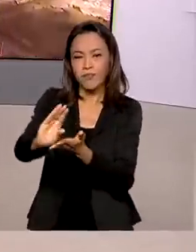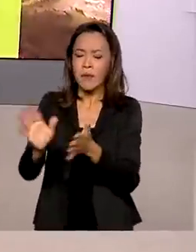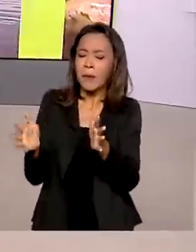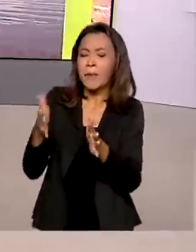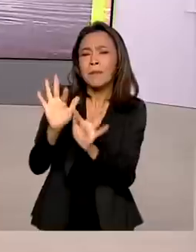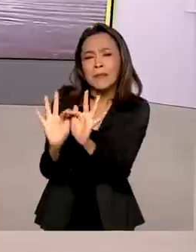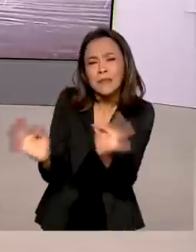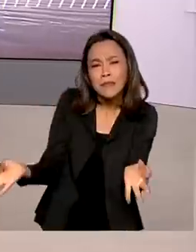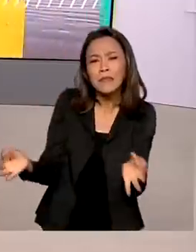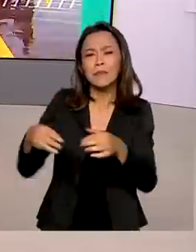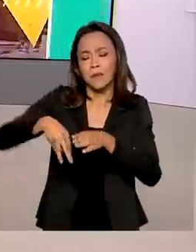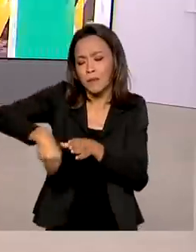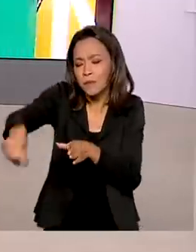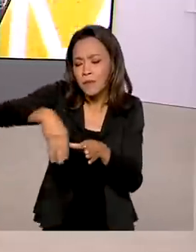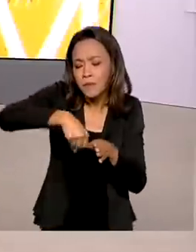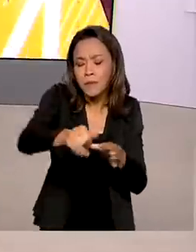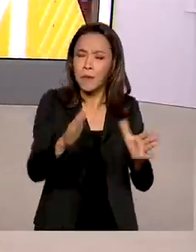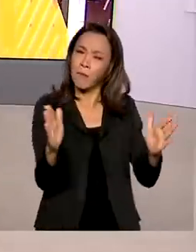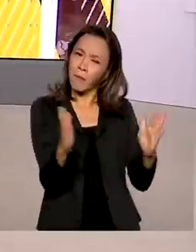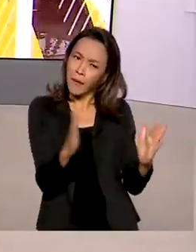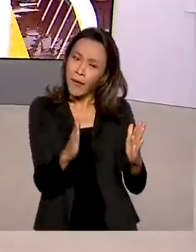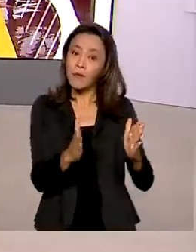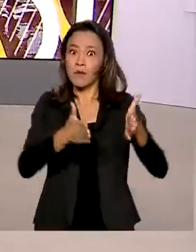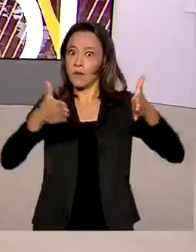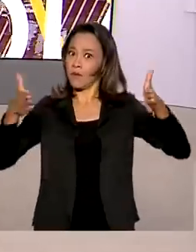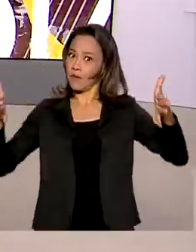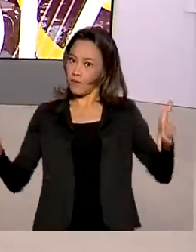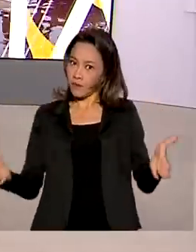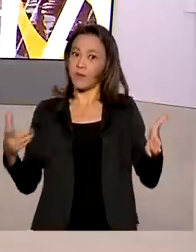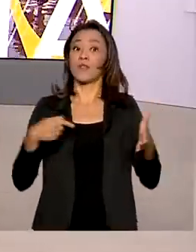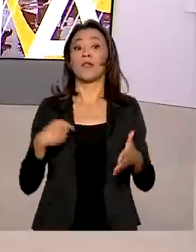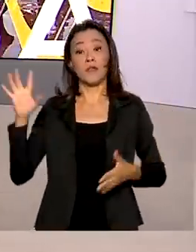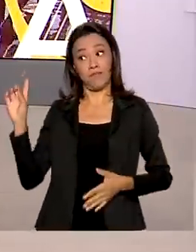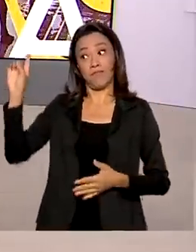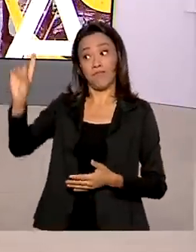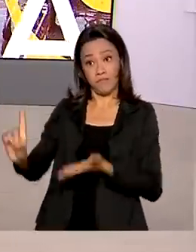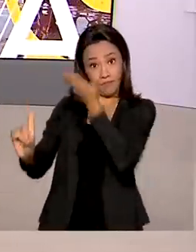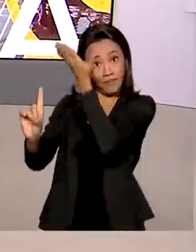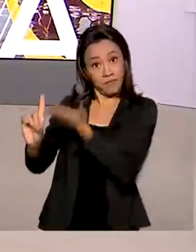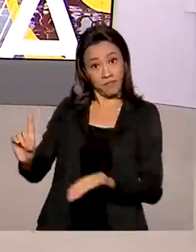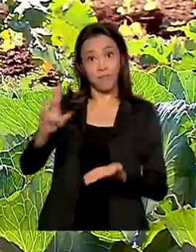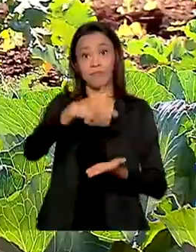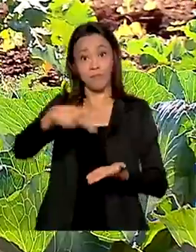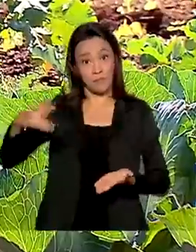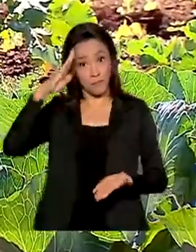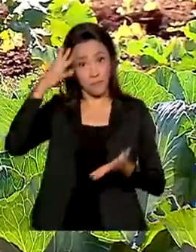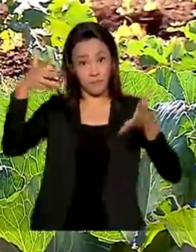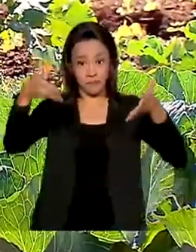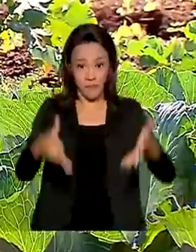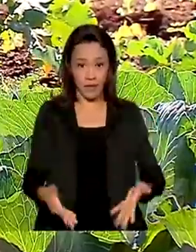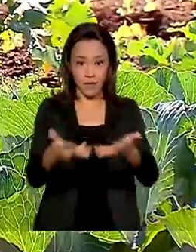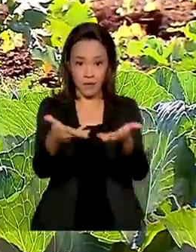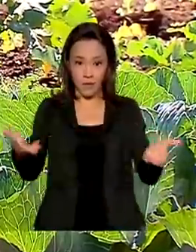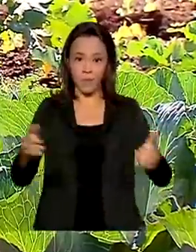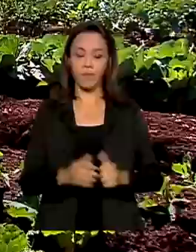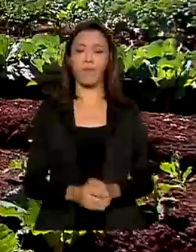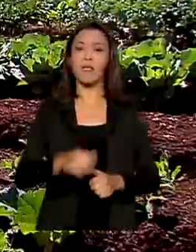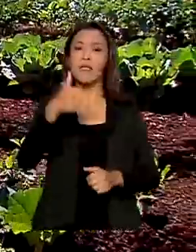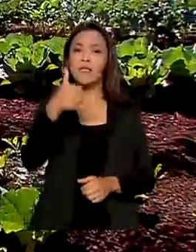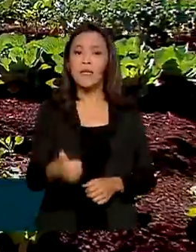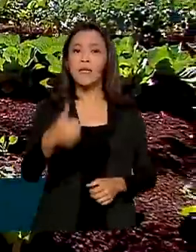e grandes produtores rurais. O presidente Jair Bolsonaro participou da cerimônia aqui em Brasília. Os 135